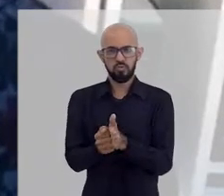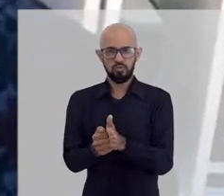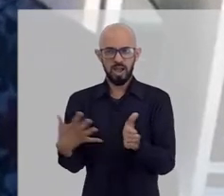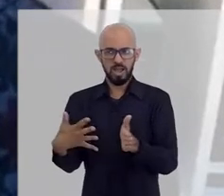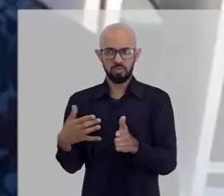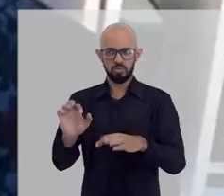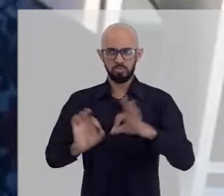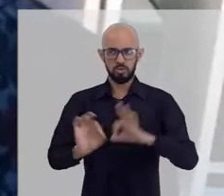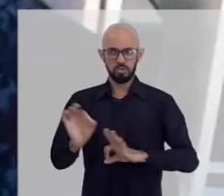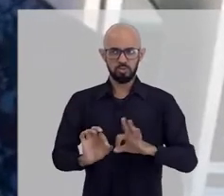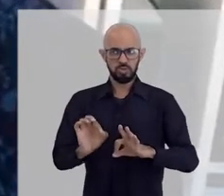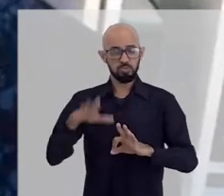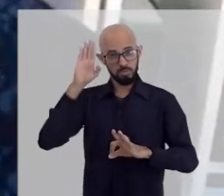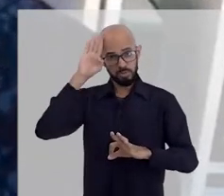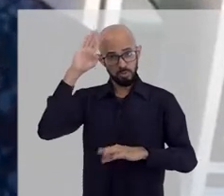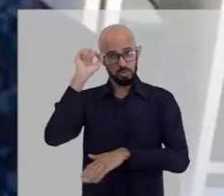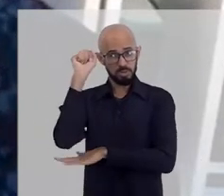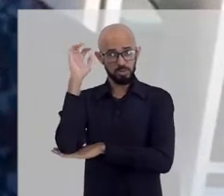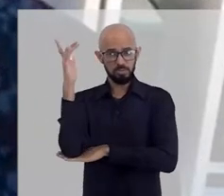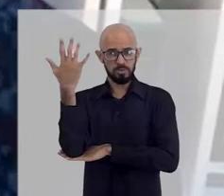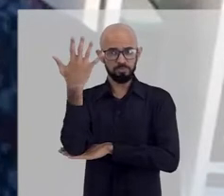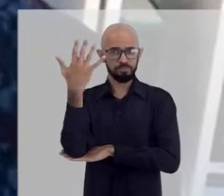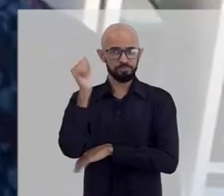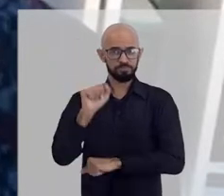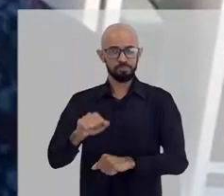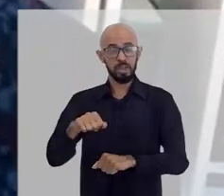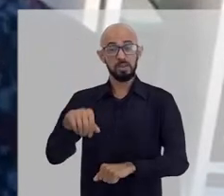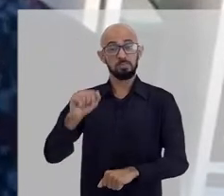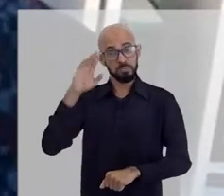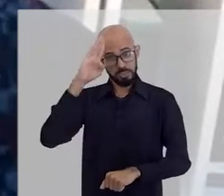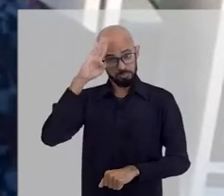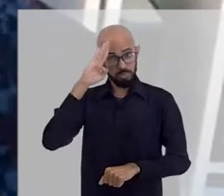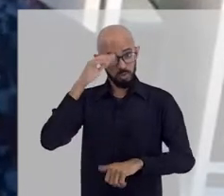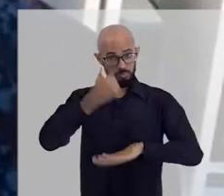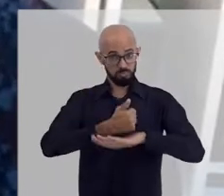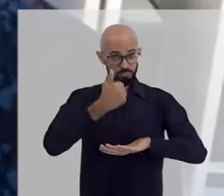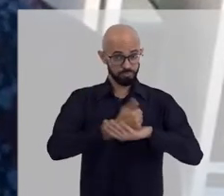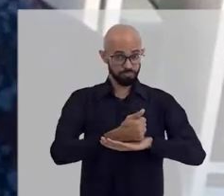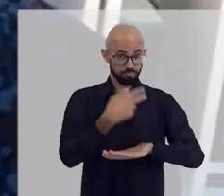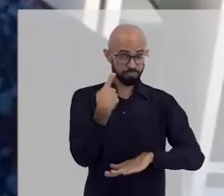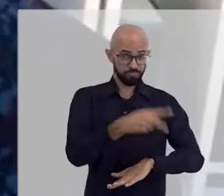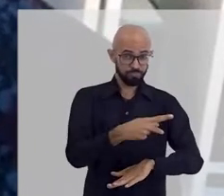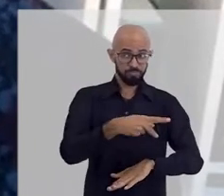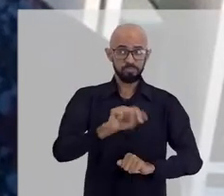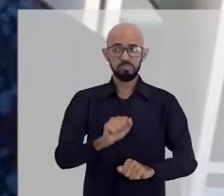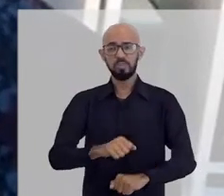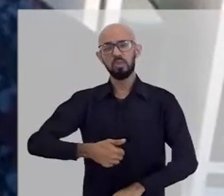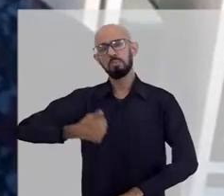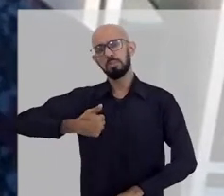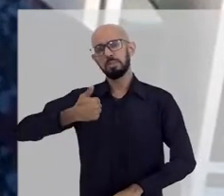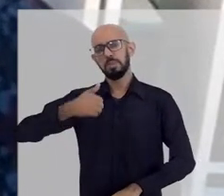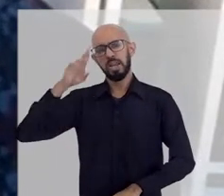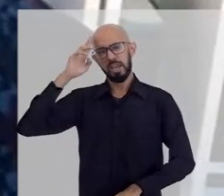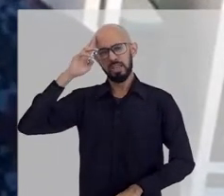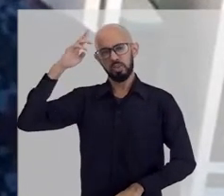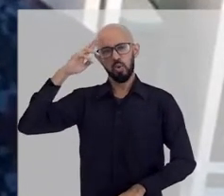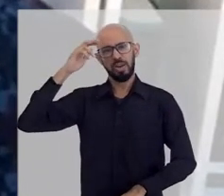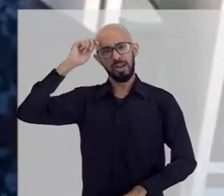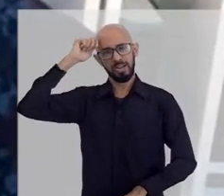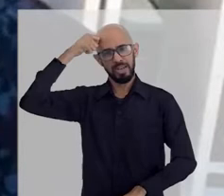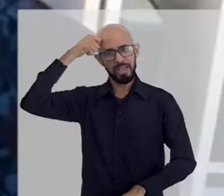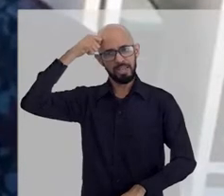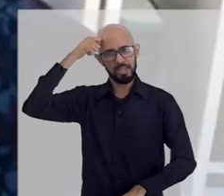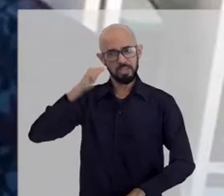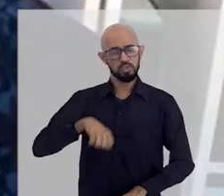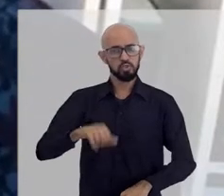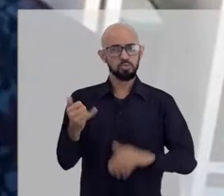ambiental. Para coroar sua carreira, foi eleita em 2019 a primeira reitora negra de uma instituição